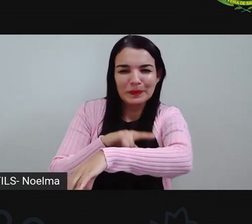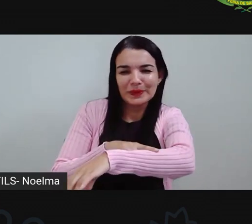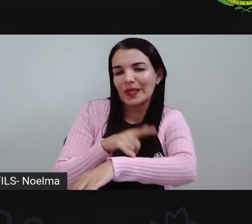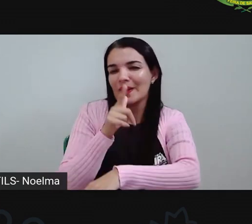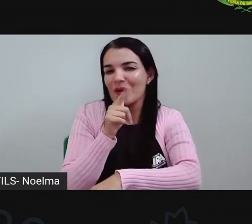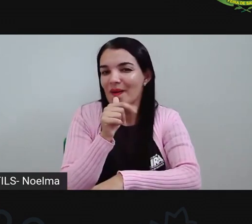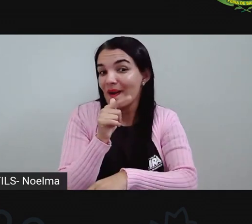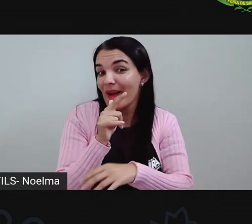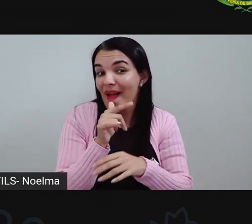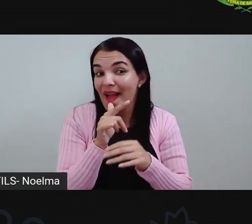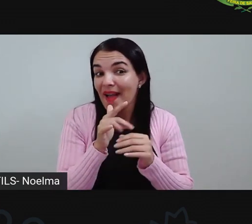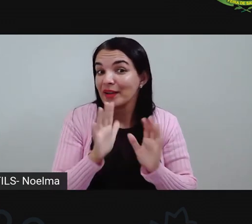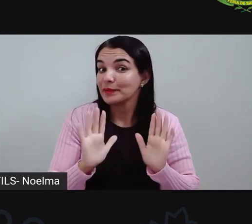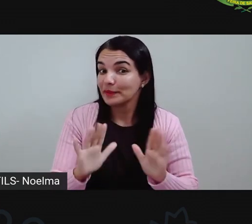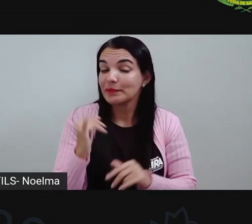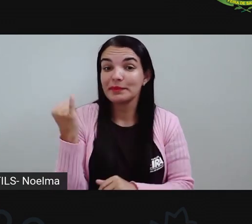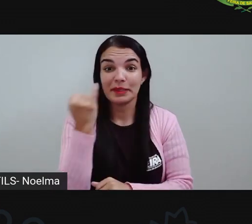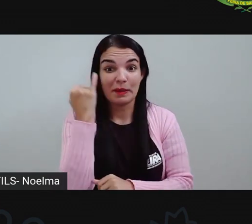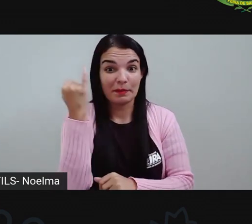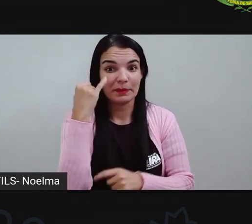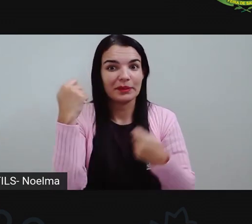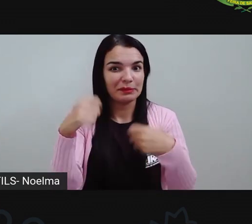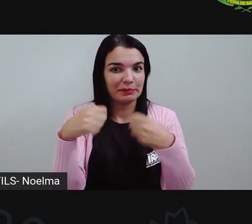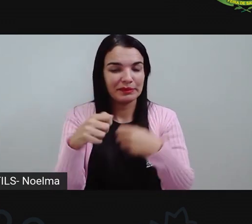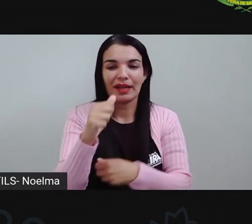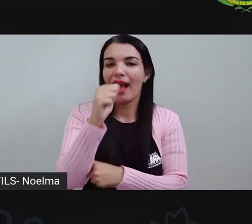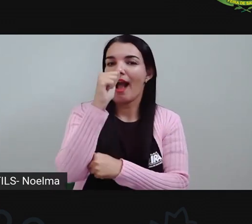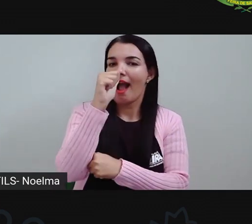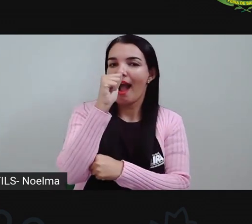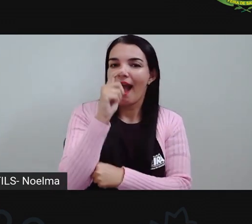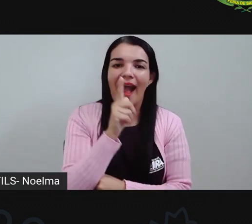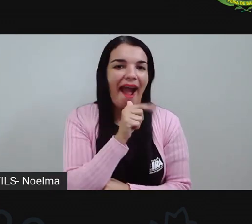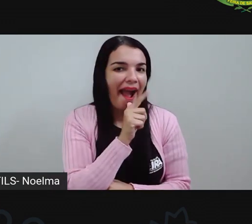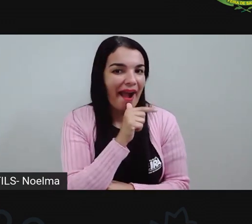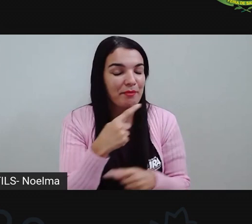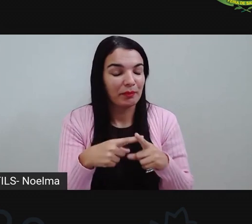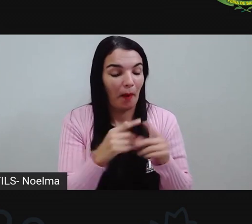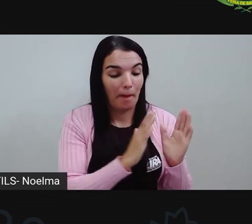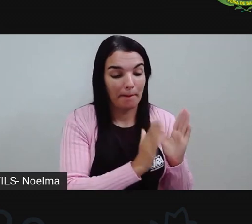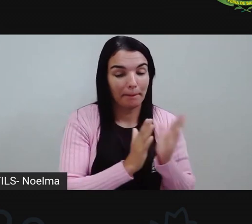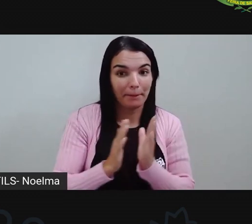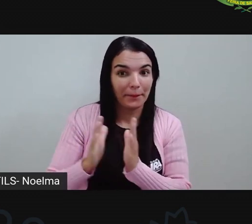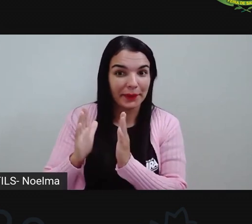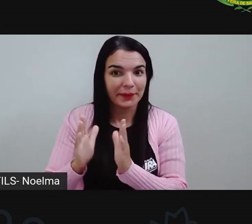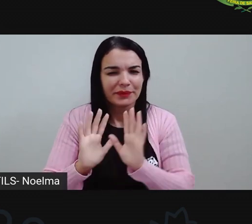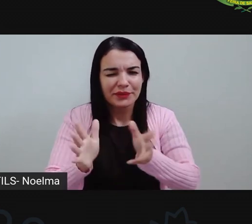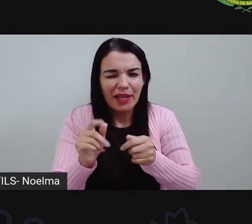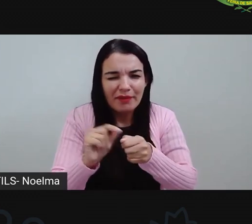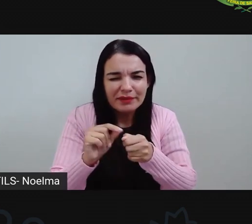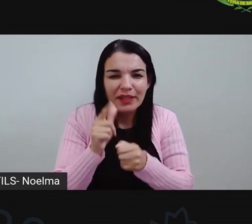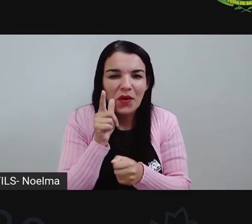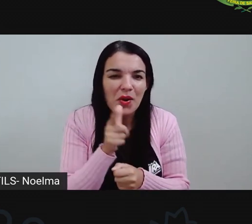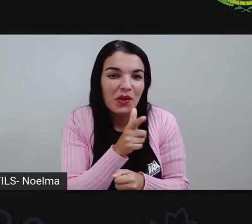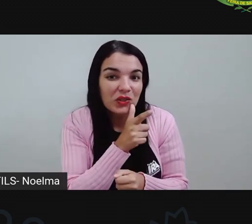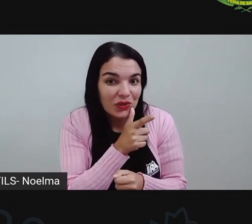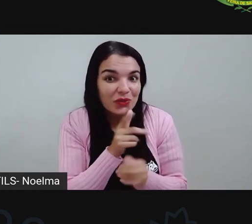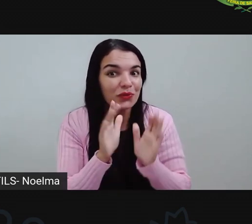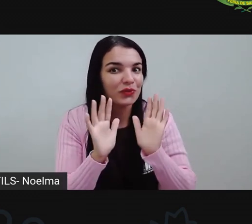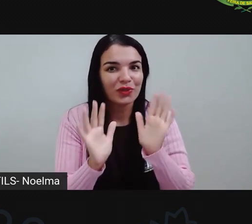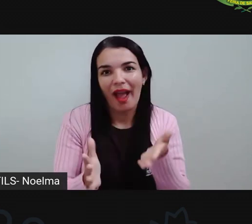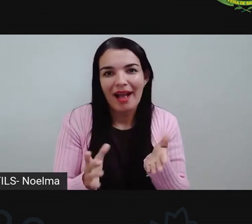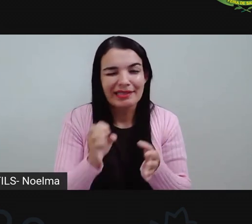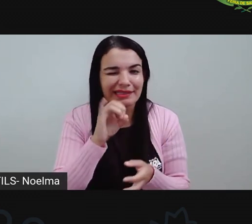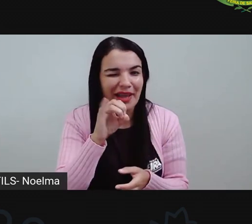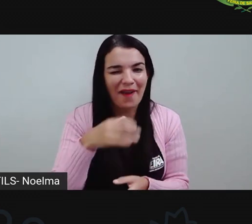tomaram uma água, né? É muito importante a gente se manter hidratado, principalmente nesse período. Já fizeram um lanchinho, quem estava aí com uma